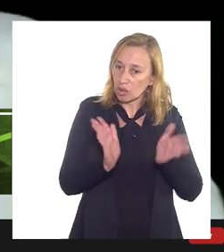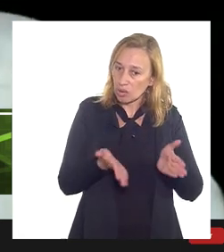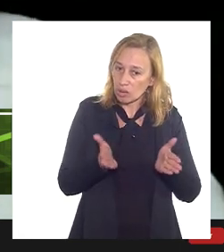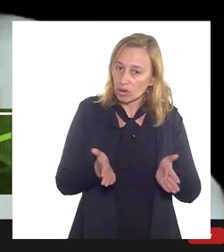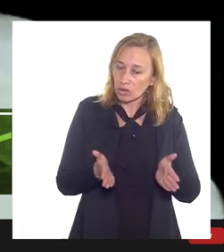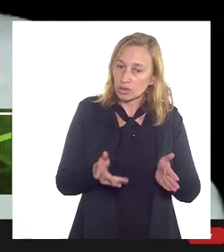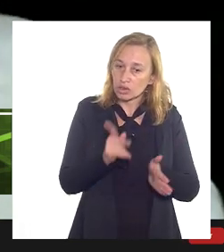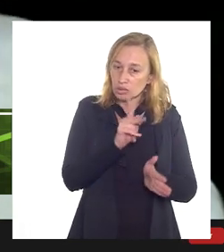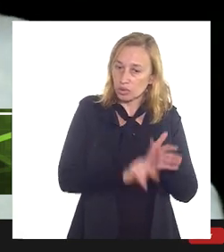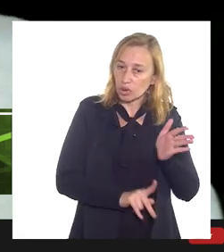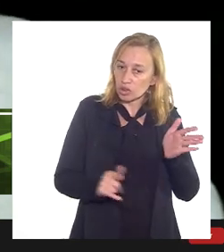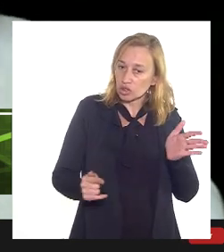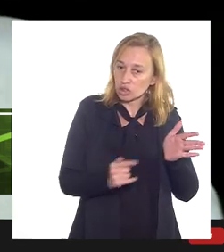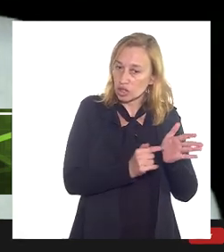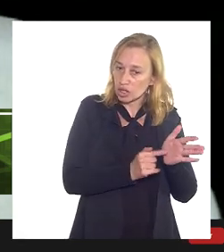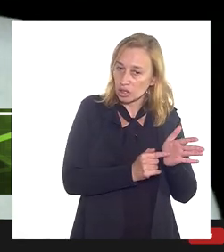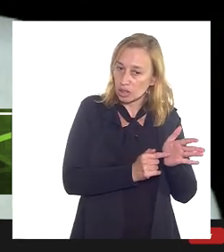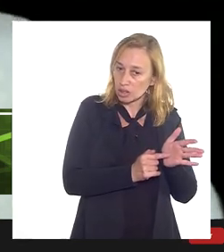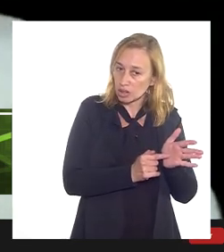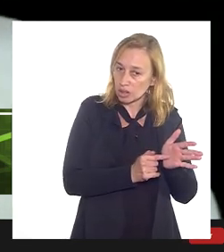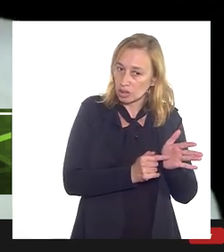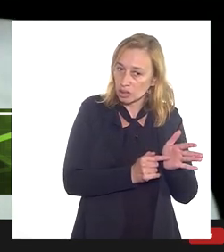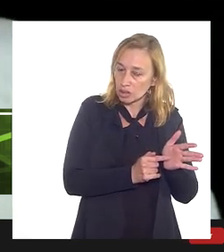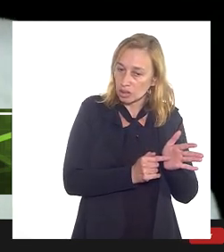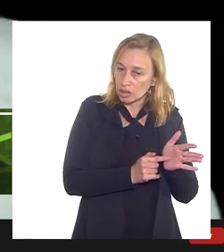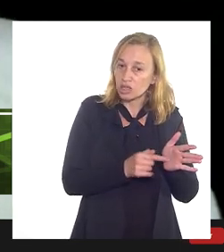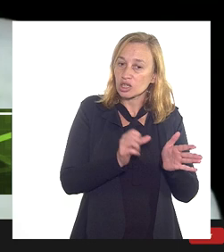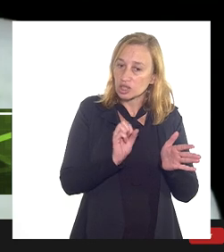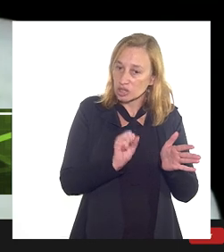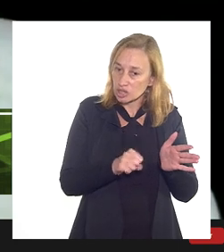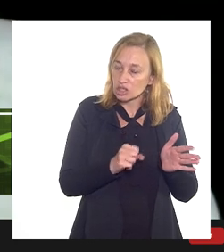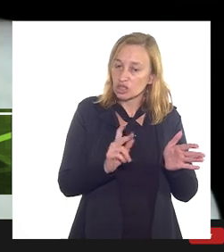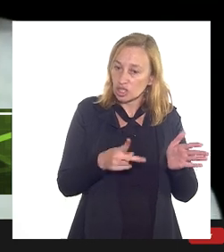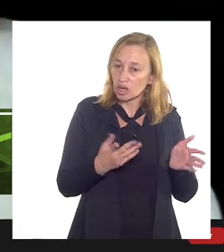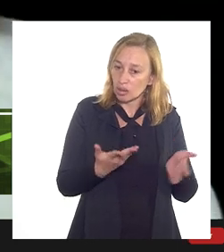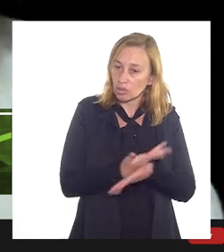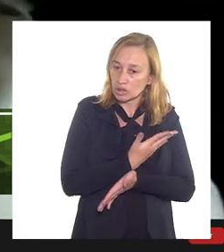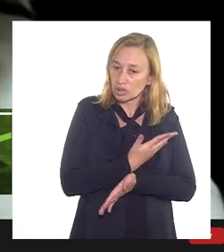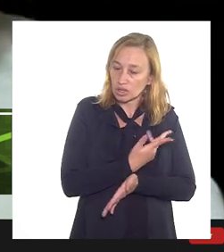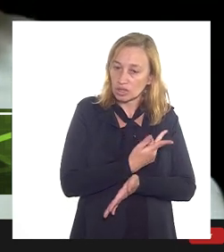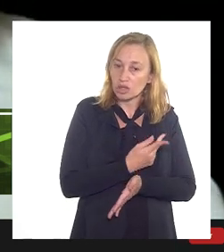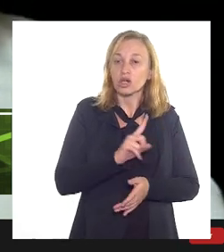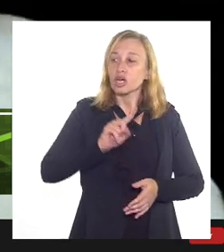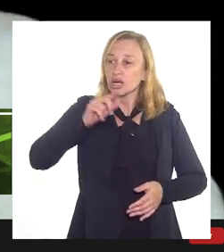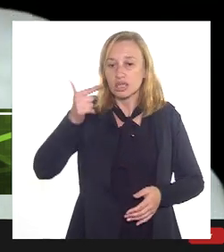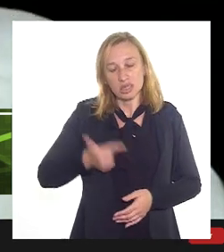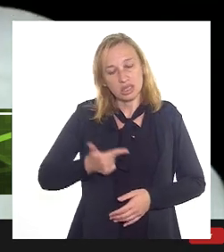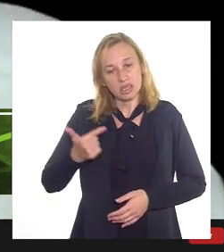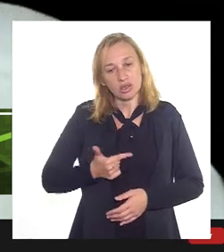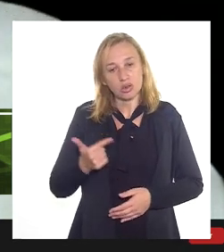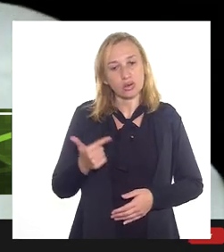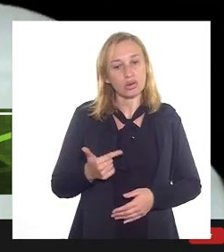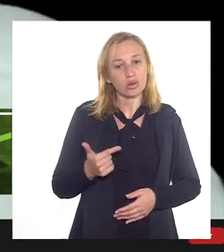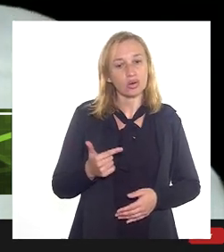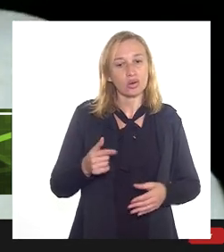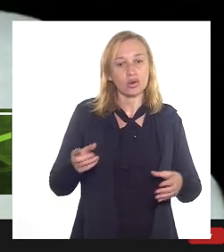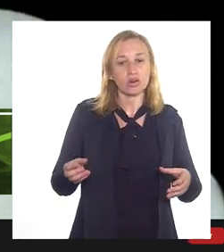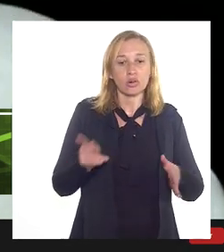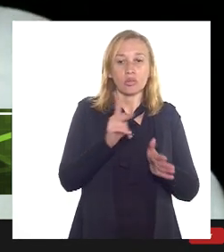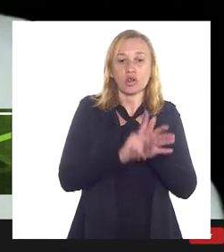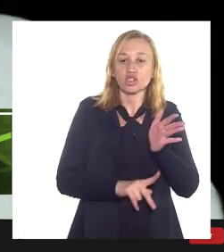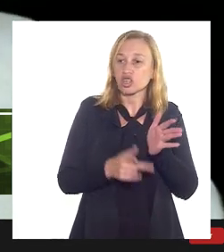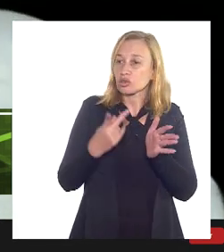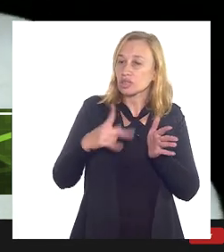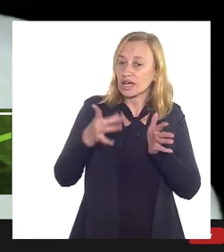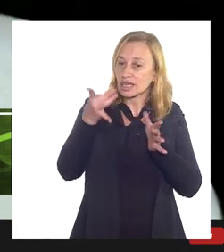sobre esse projeto da adutora e que fase está. Se já é definitiva essa opção. E, segundo, com calma, o projeto dela,